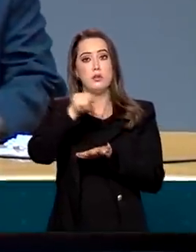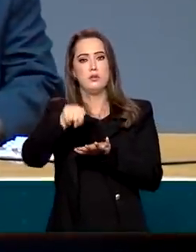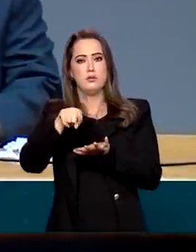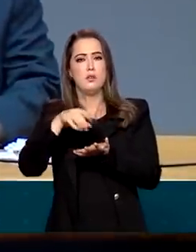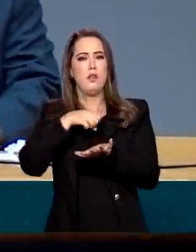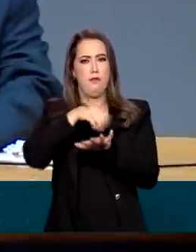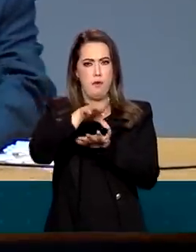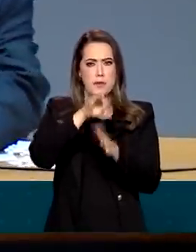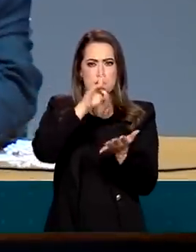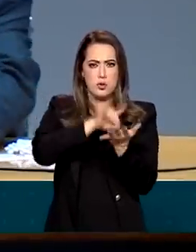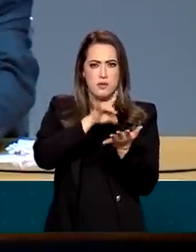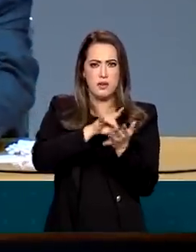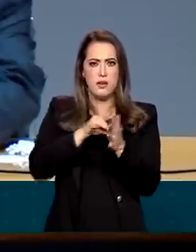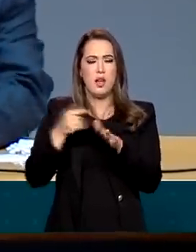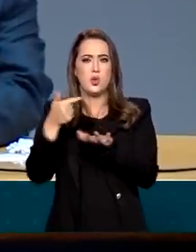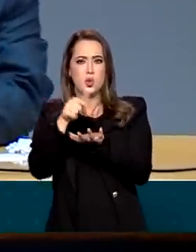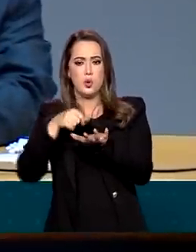barulho.